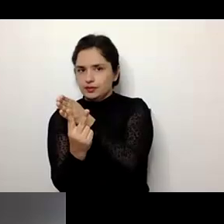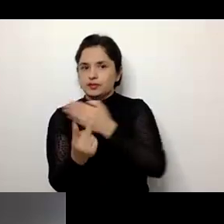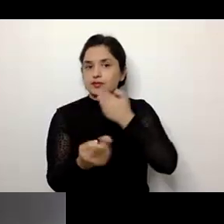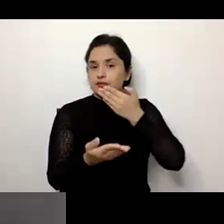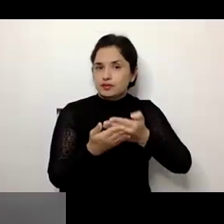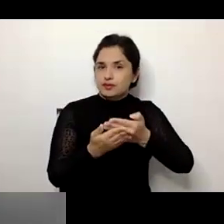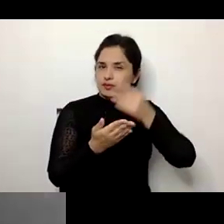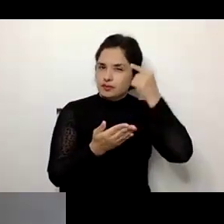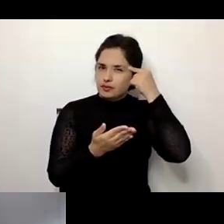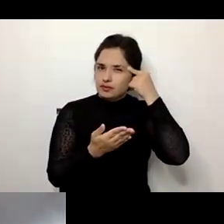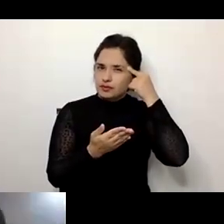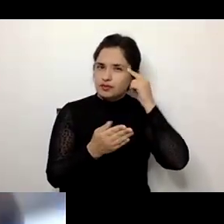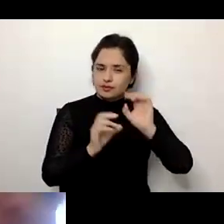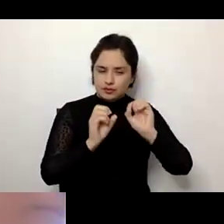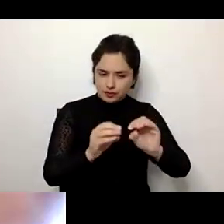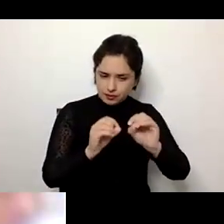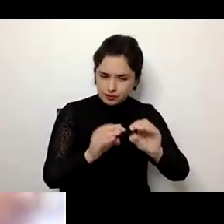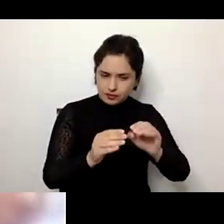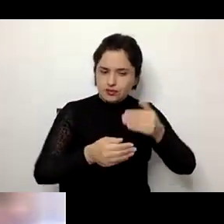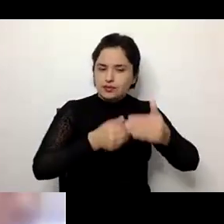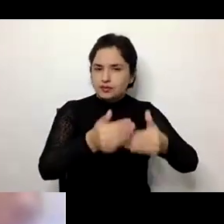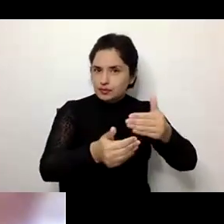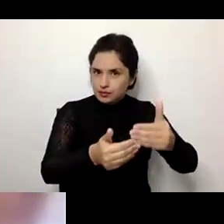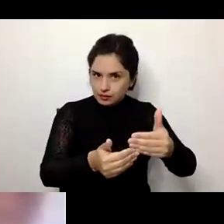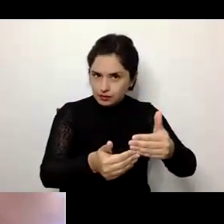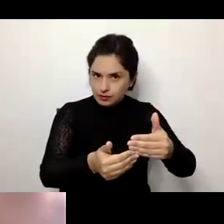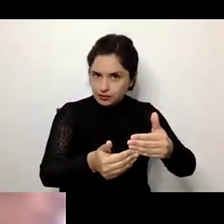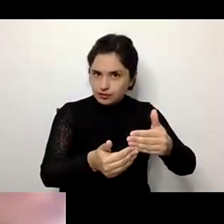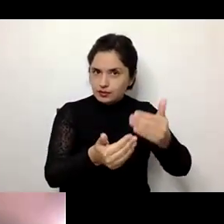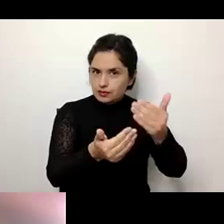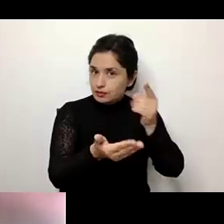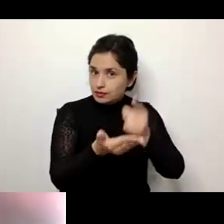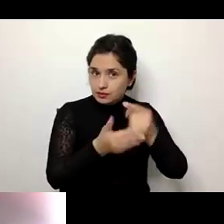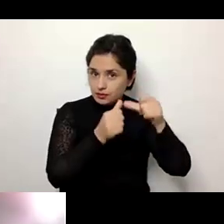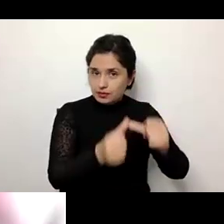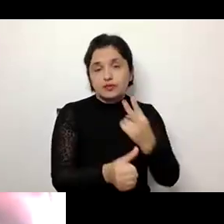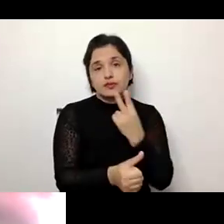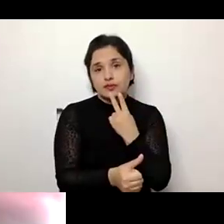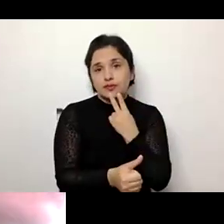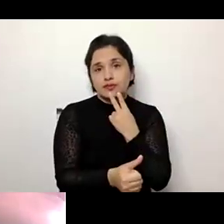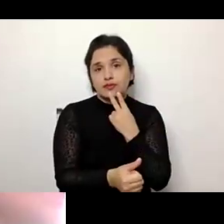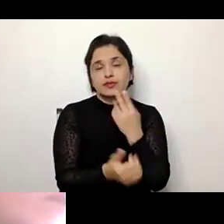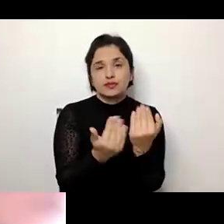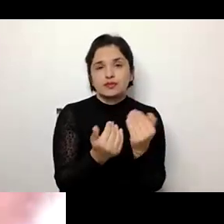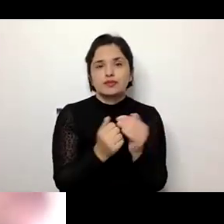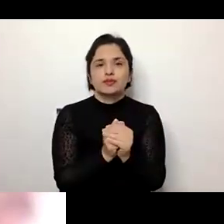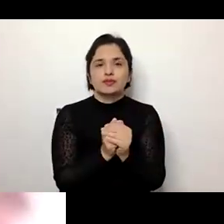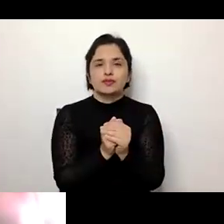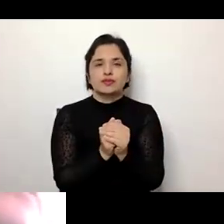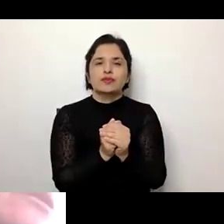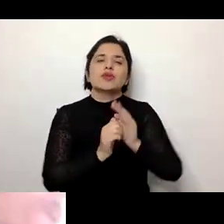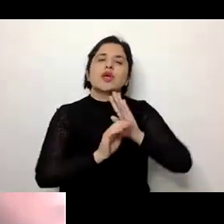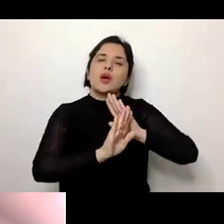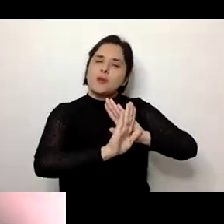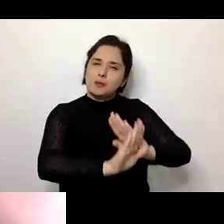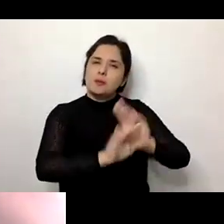pensamos na educação como um processo que deve acontecer ao longo da vida, nós precisamos recorrer à prevenção